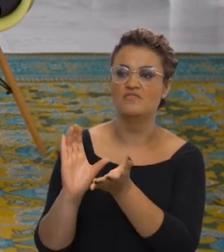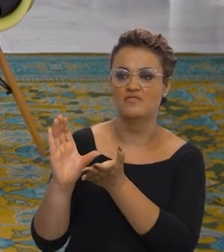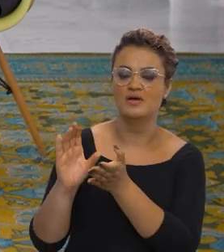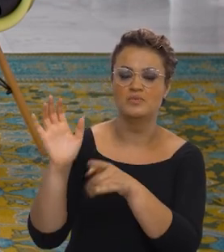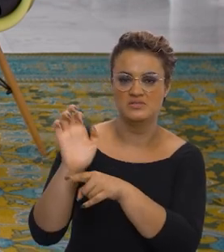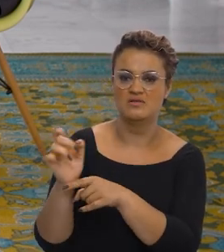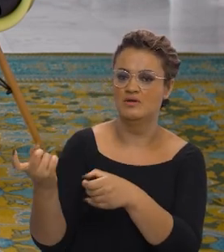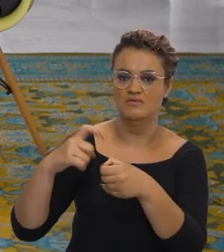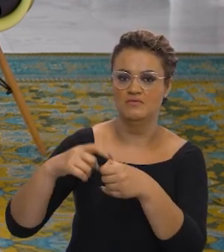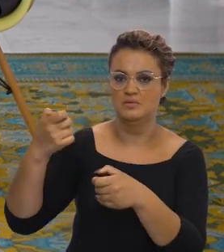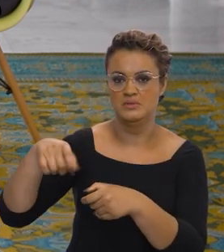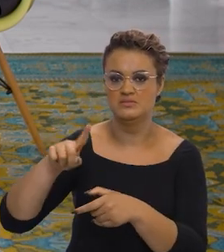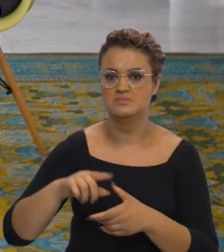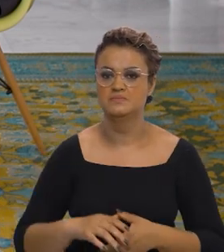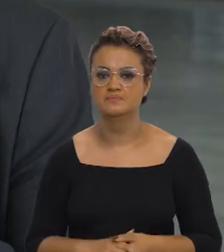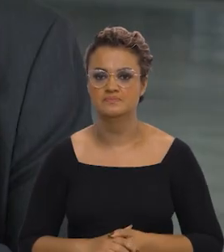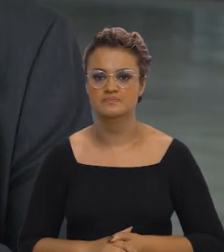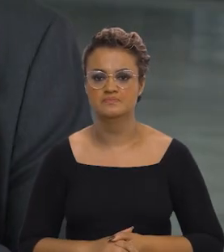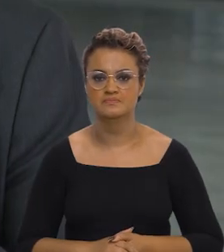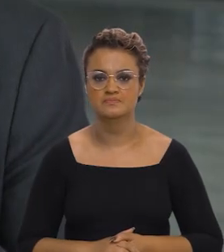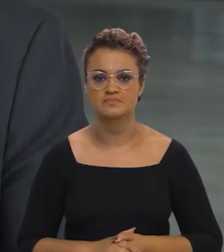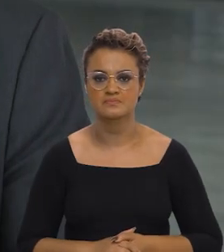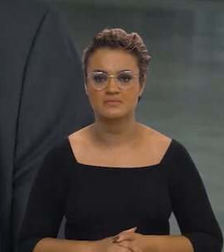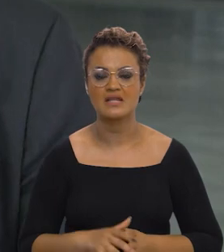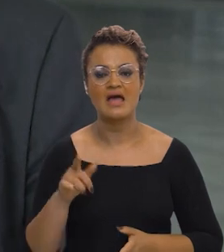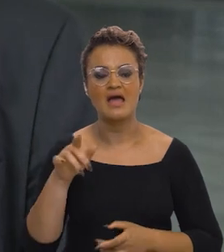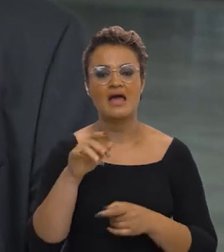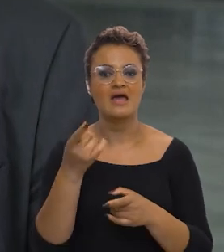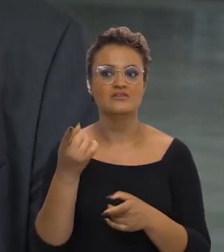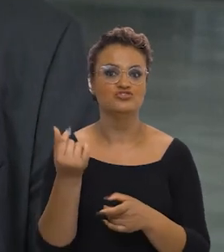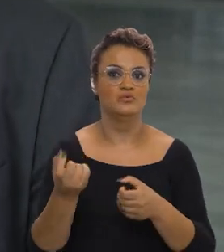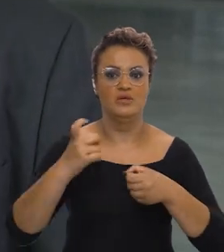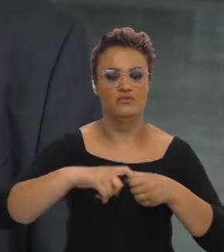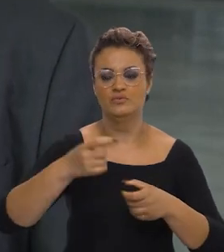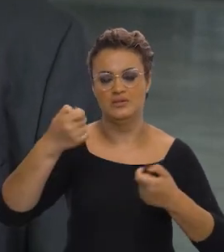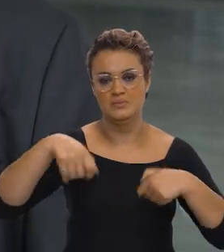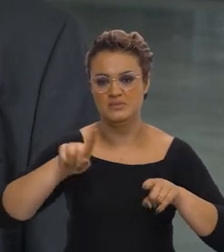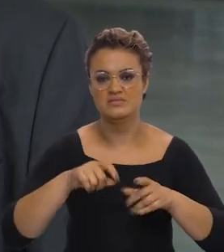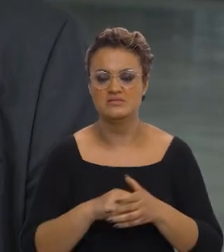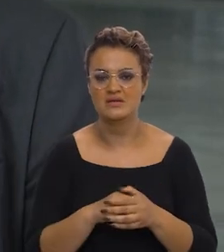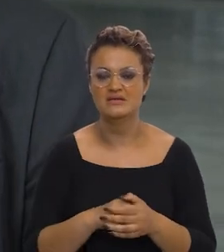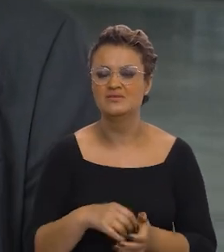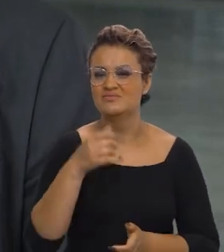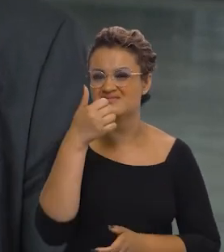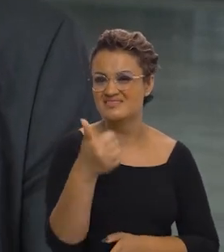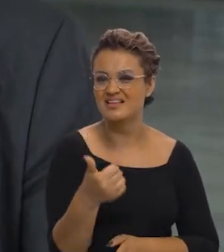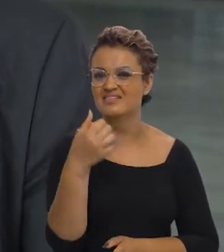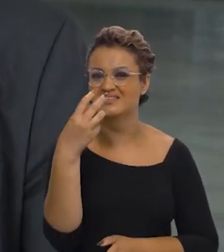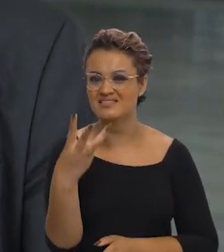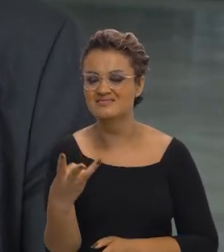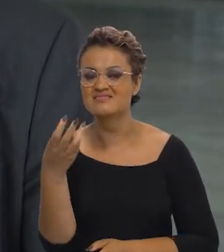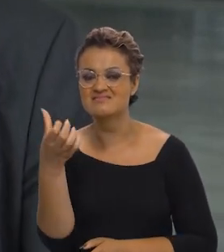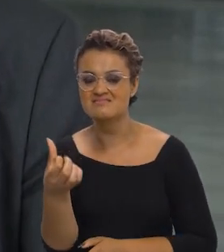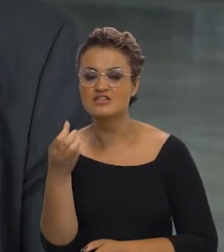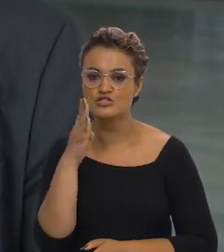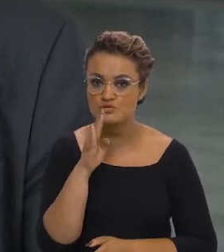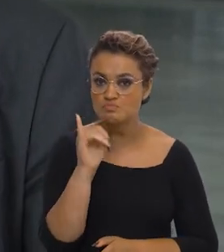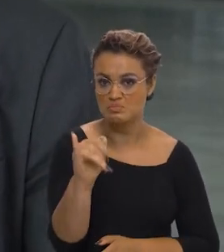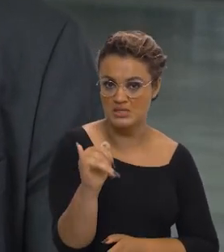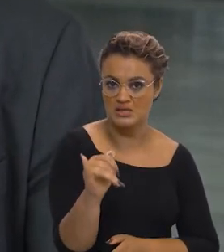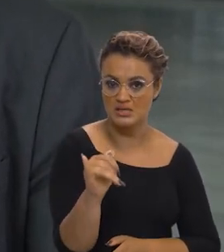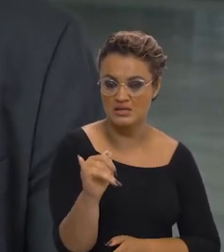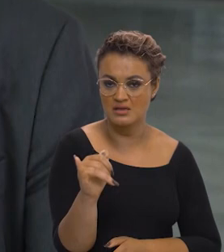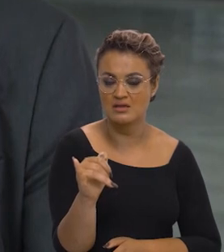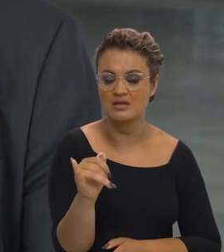de financiamento, então, que você tem que reembolsar. E uma parte que é não reembolsável. Então, esses 136 bilhões